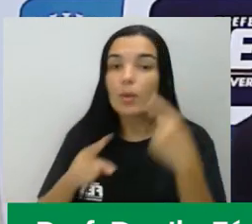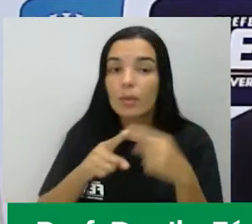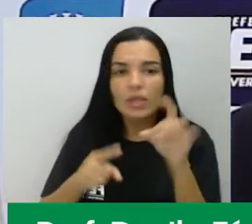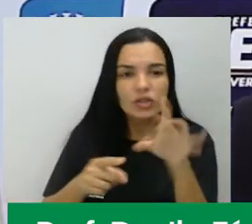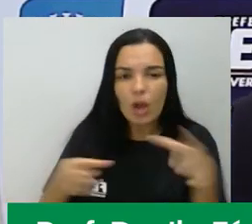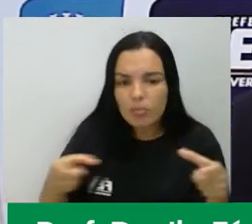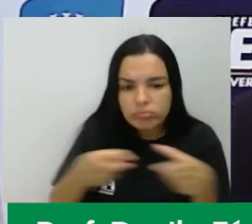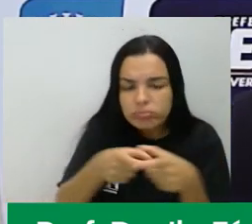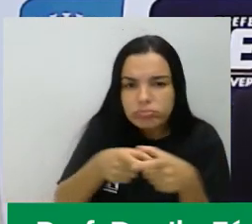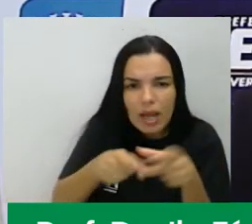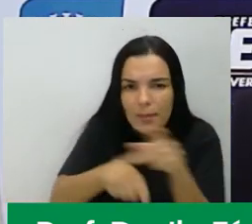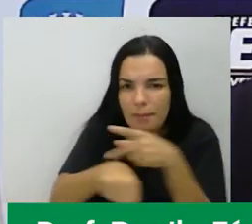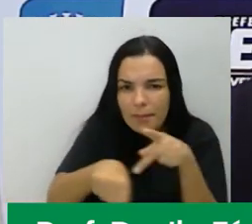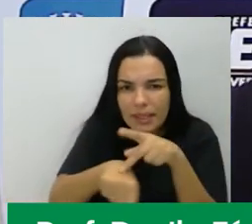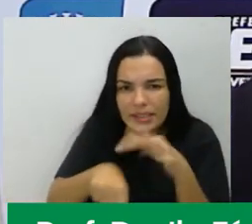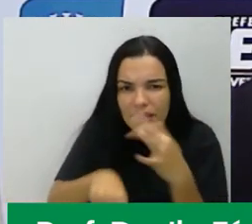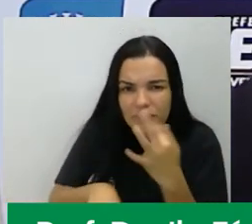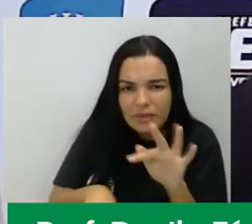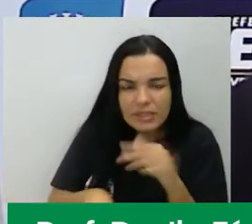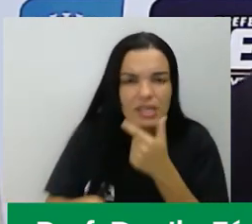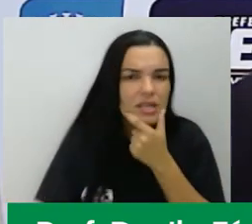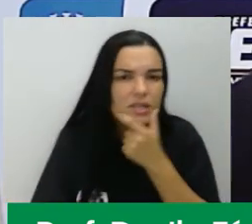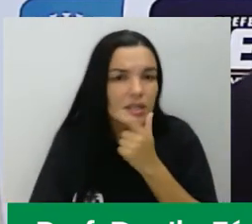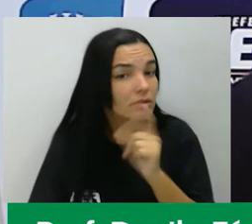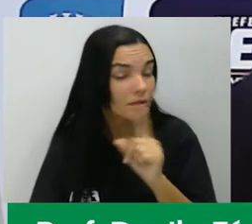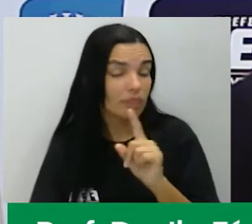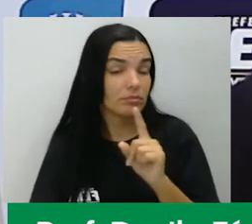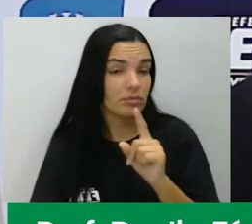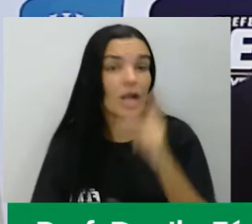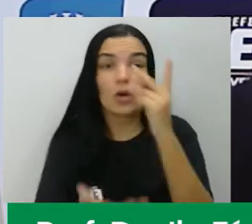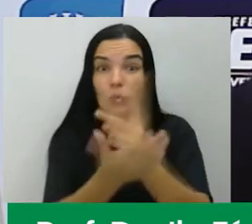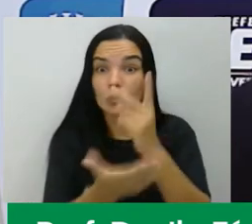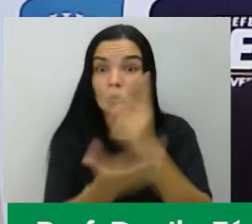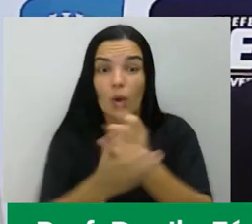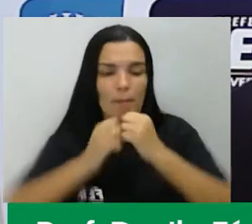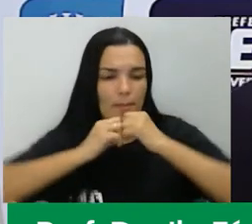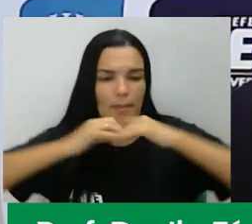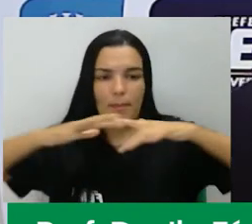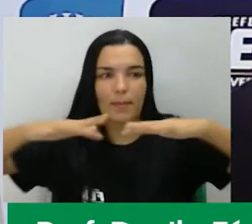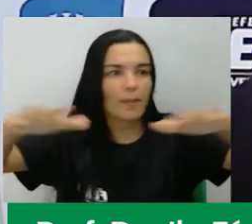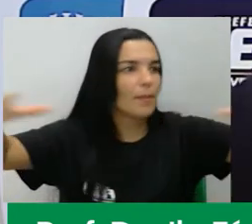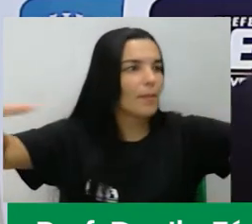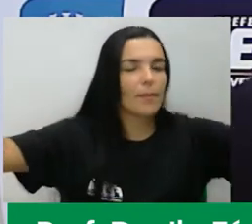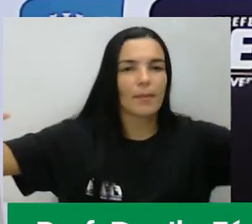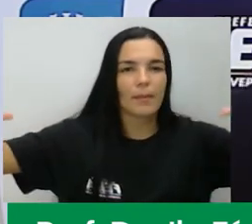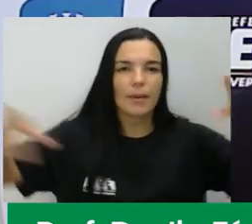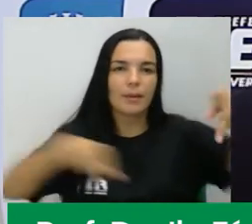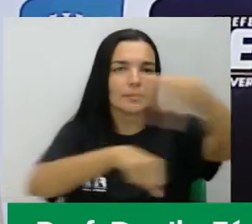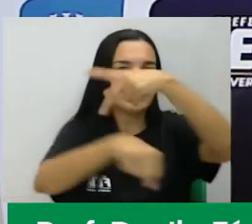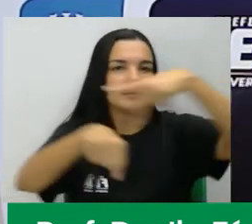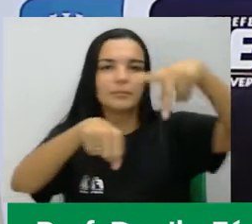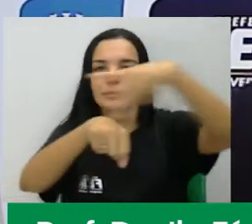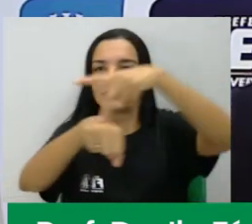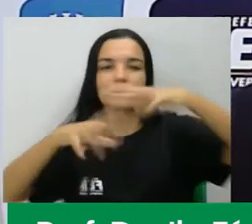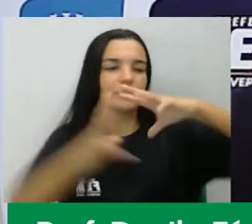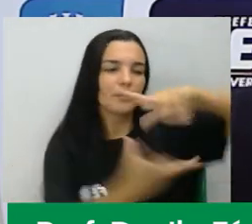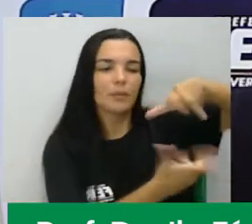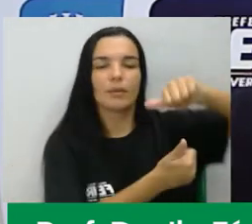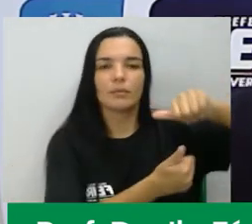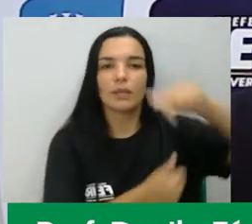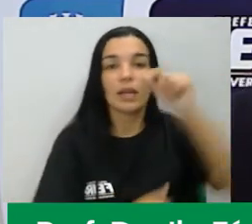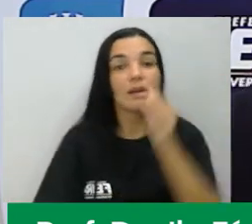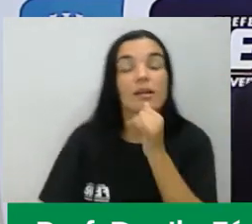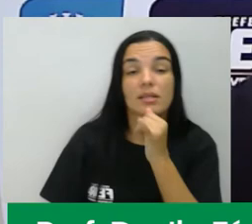movimentos. Por exemplo, aqui na Bahia, a gente teve a Conjuração Baiana. Em Minas Gerais, a